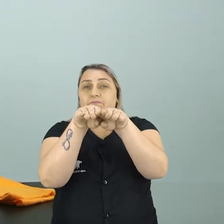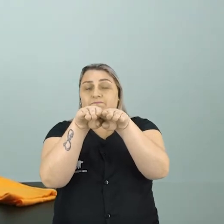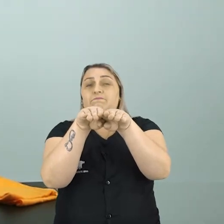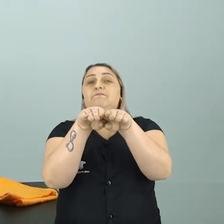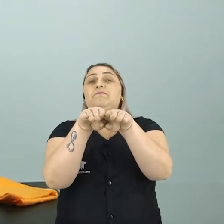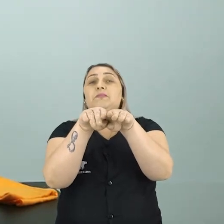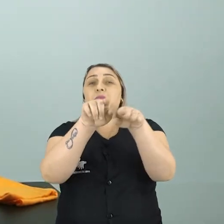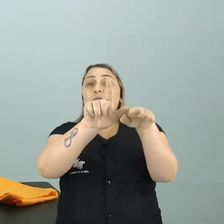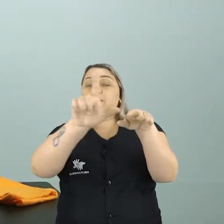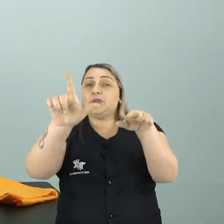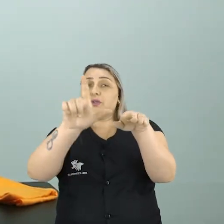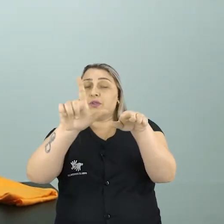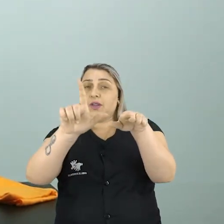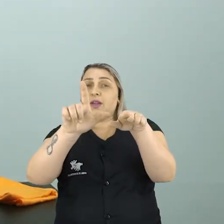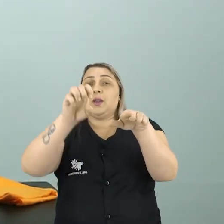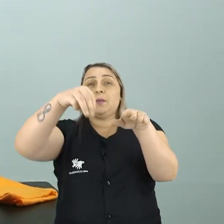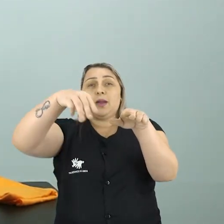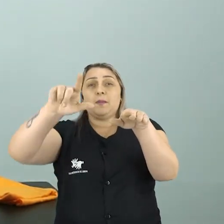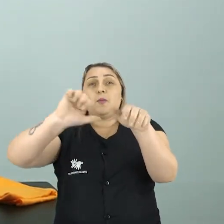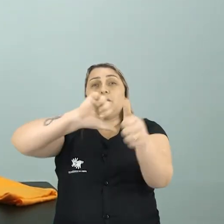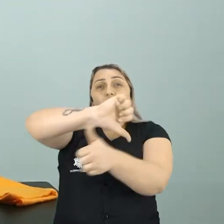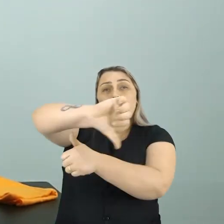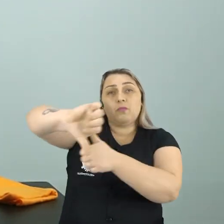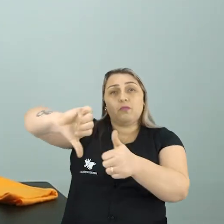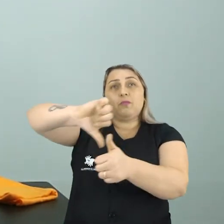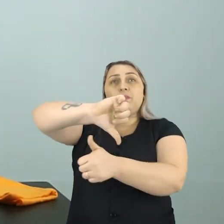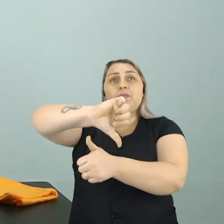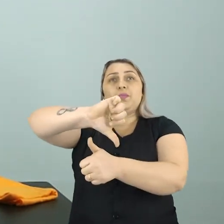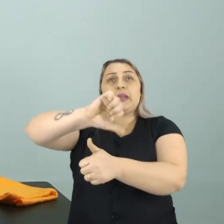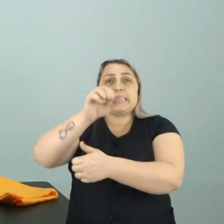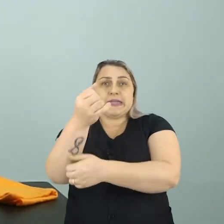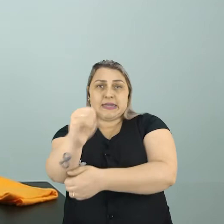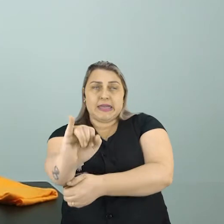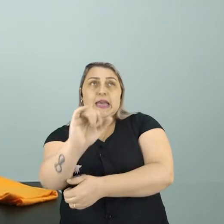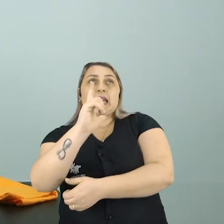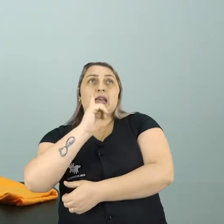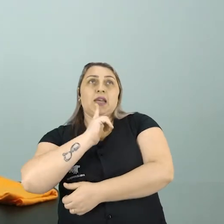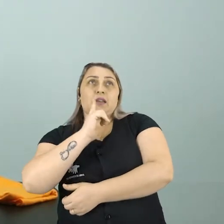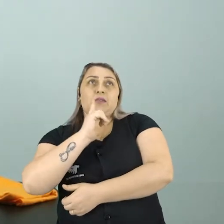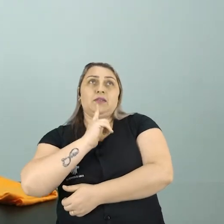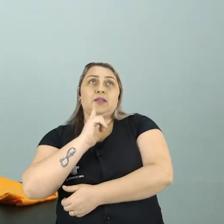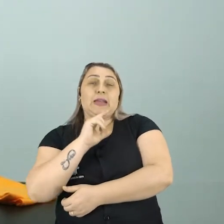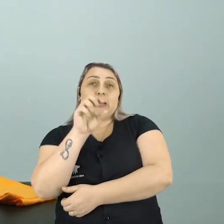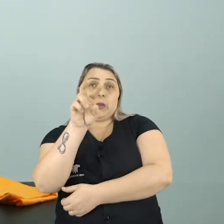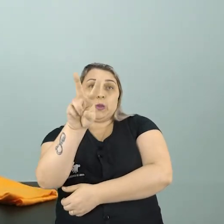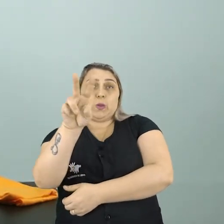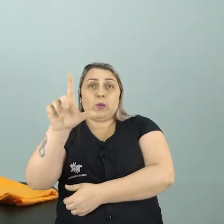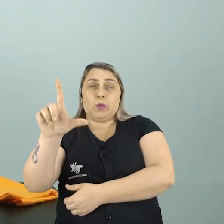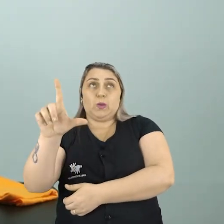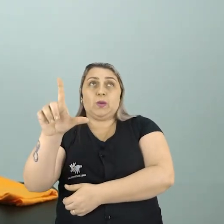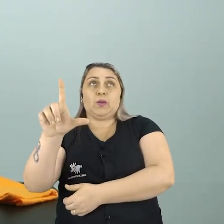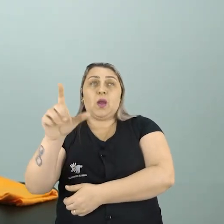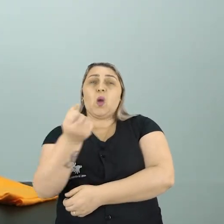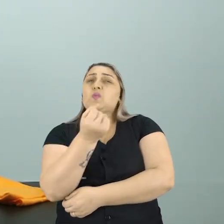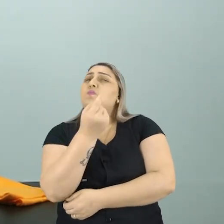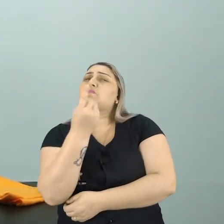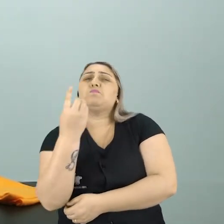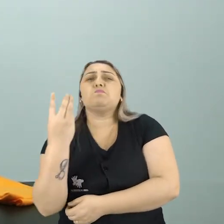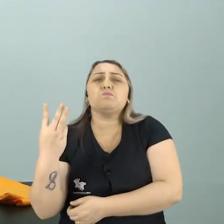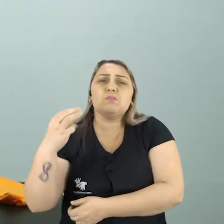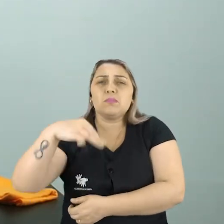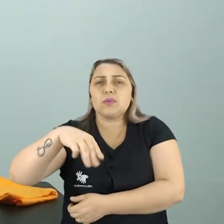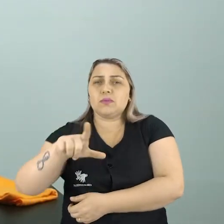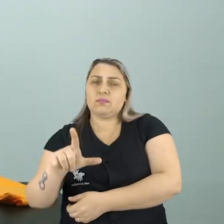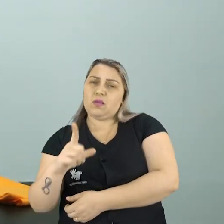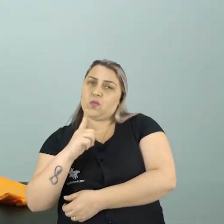de litro para ml Para mililitros Então se eu tenho 2 litros Quantos ml eu